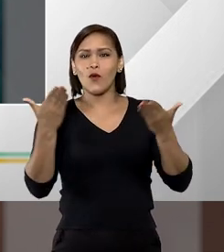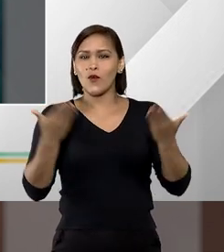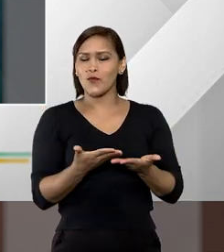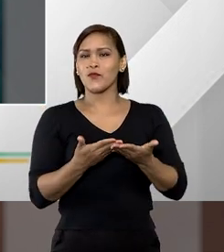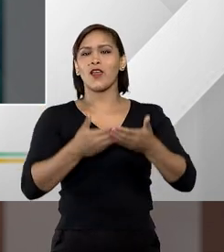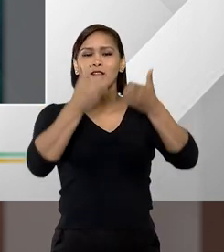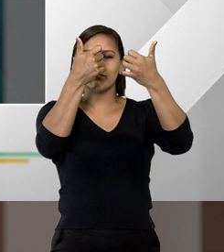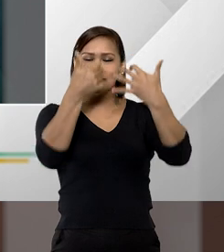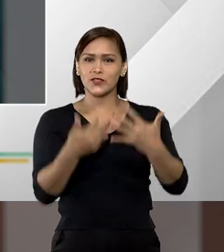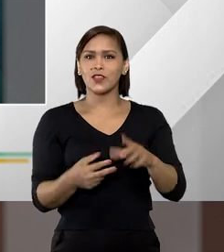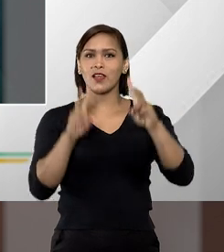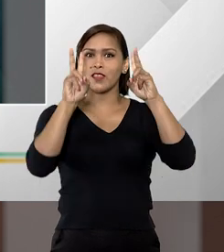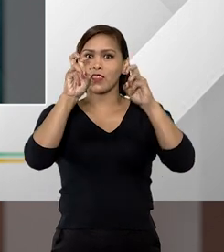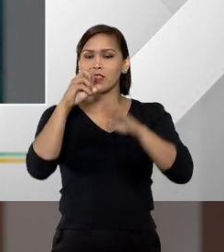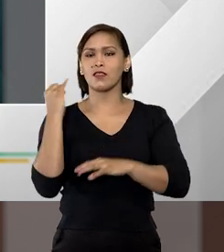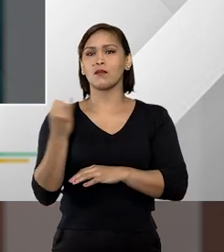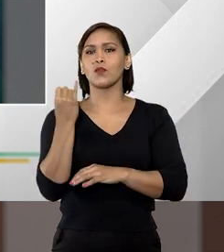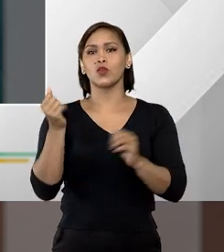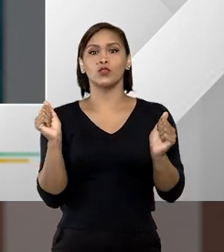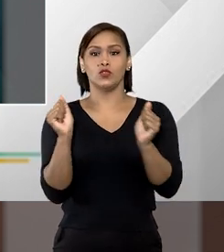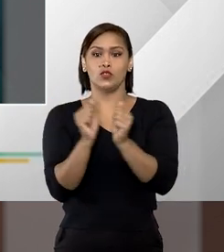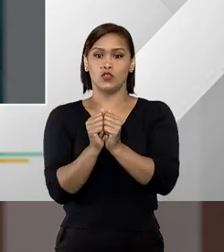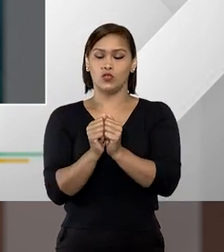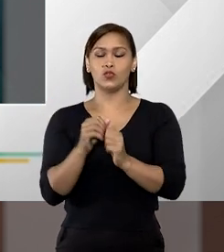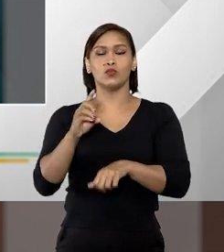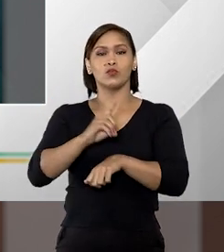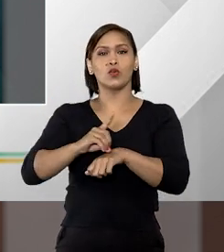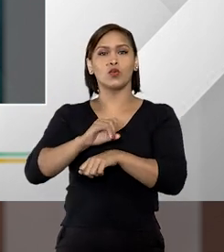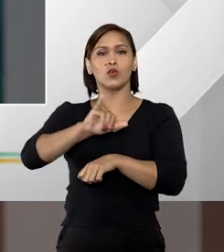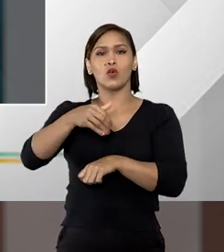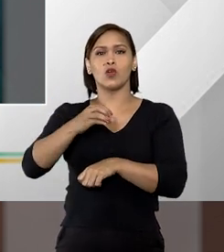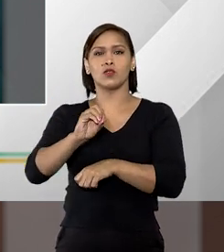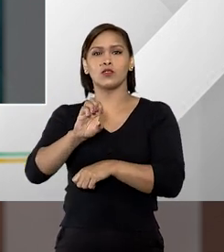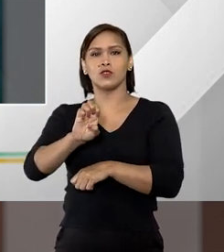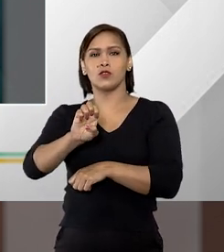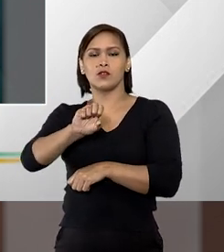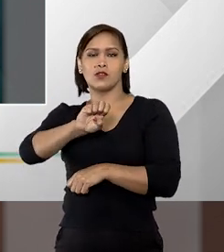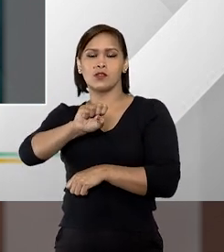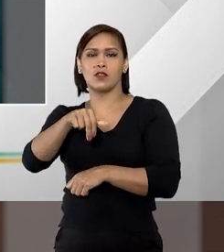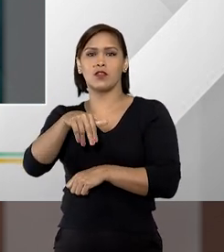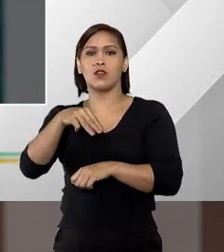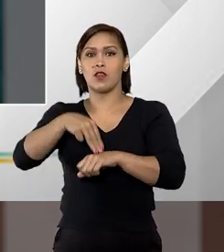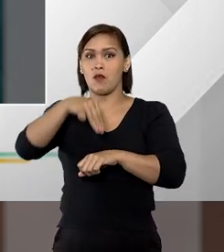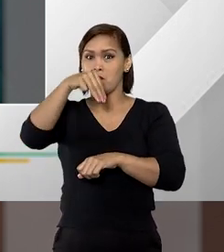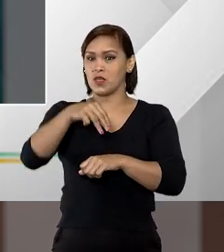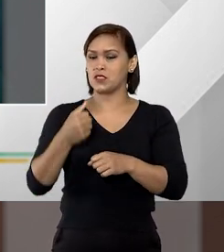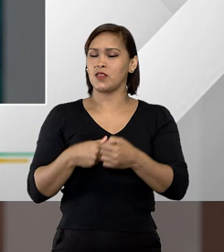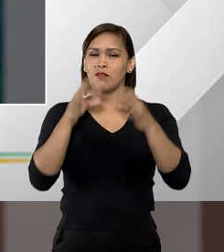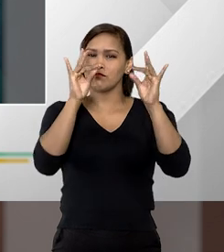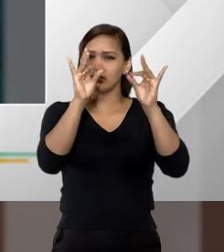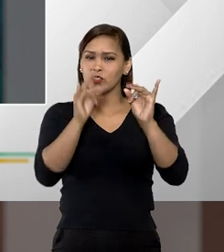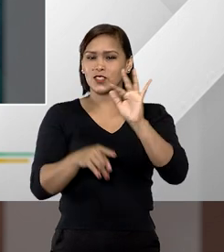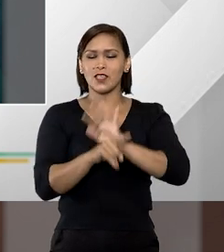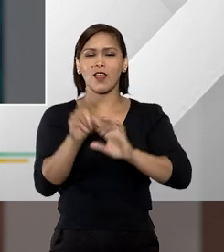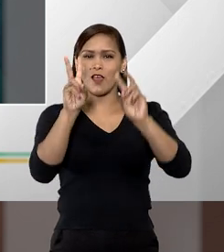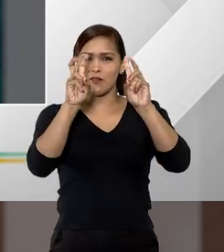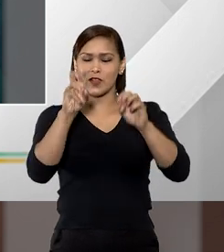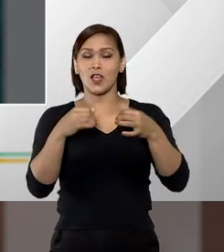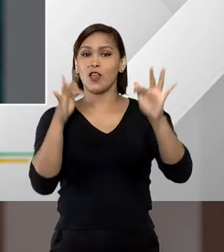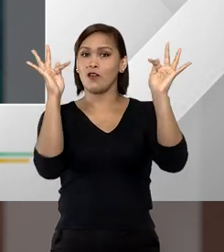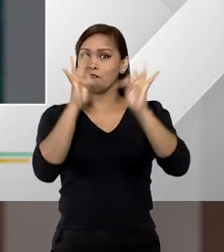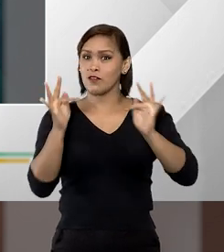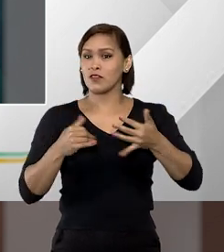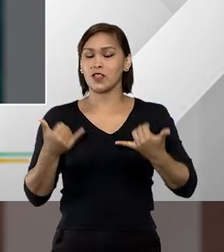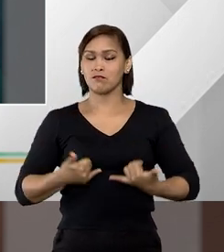vai tratar desse tema tão importante e junto com o doutor Jorzenildo, que é um magistrado muito sensível a esse tema. Fico muito